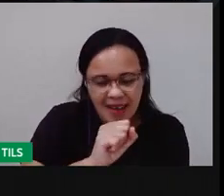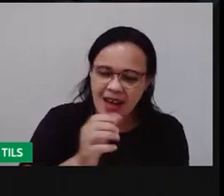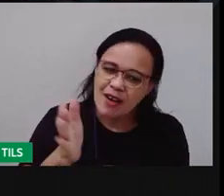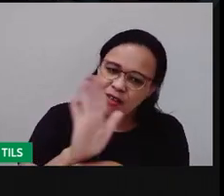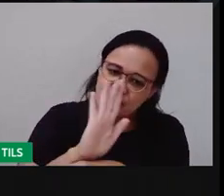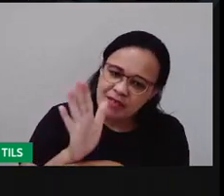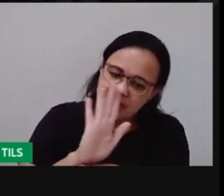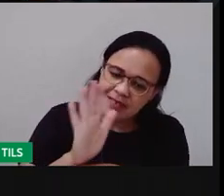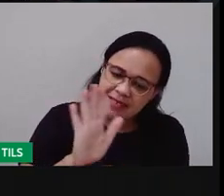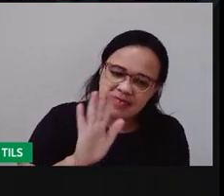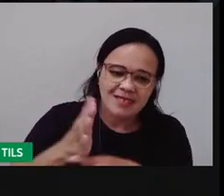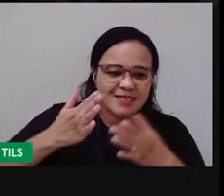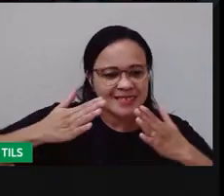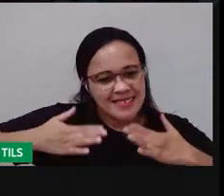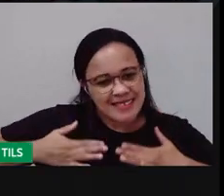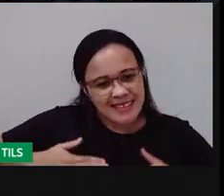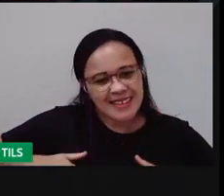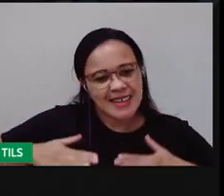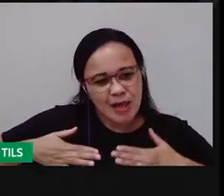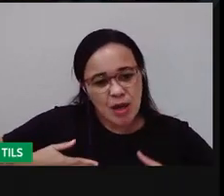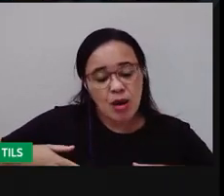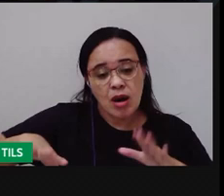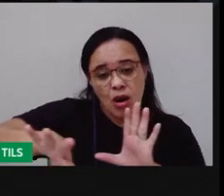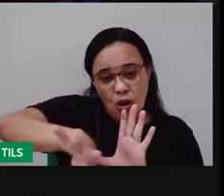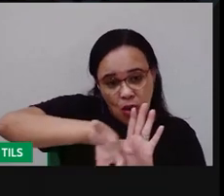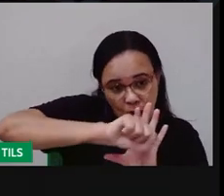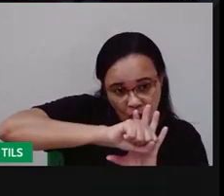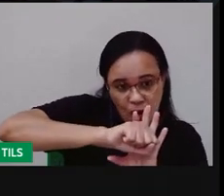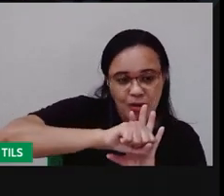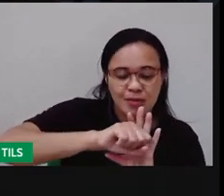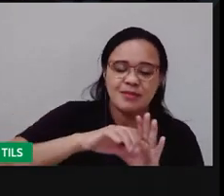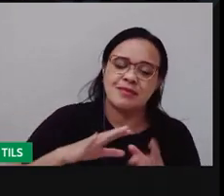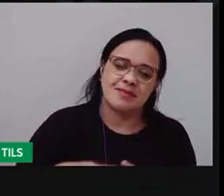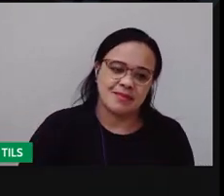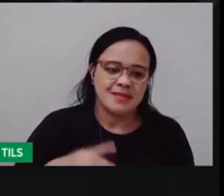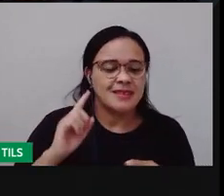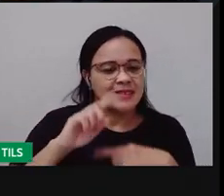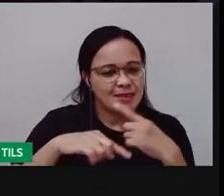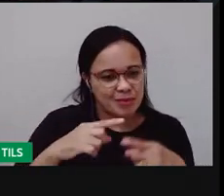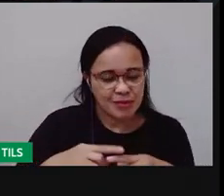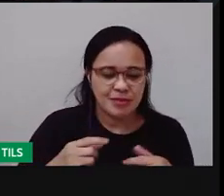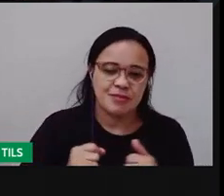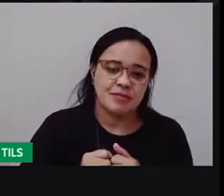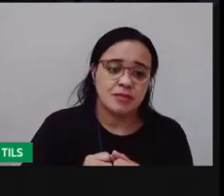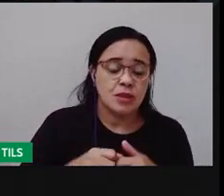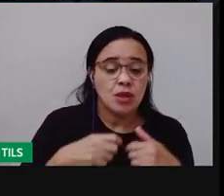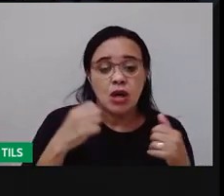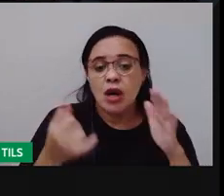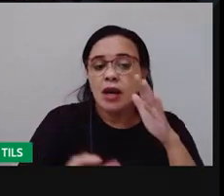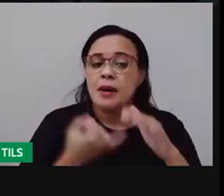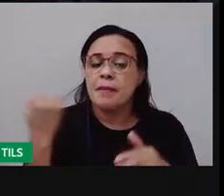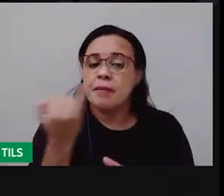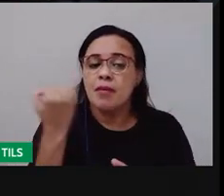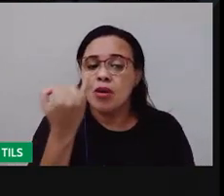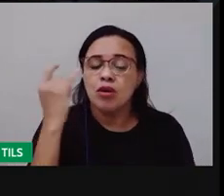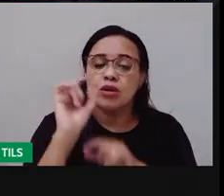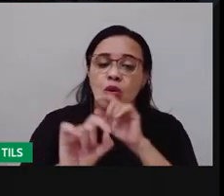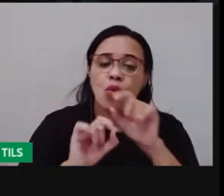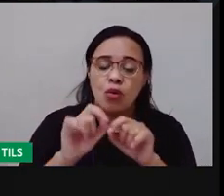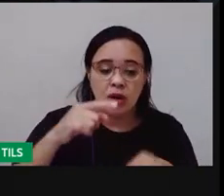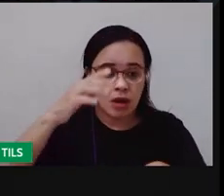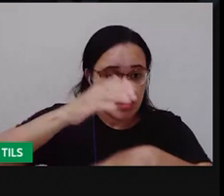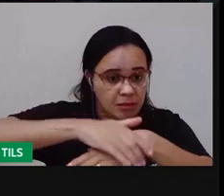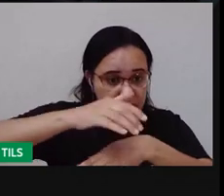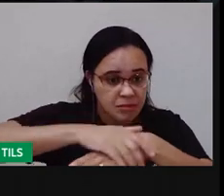momento Da aula E ir copiando Devagar Tá? O importante É que você Desenvolva aí Essa habilidade De